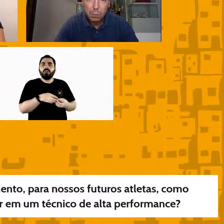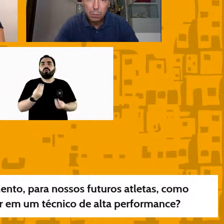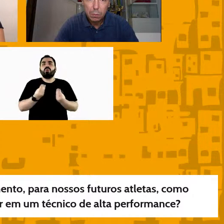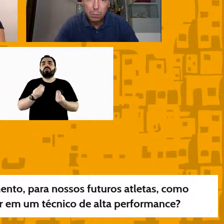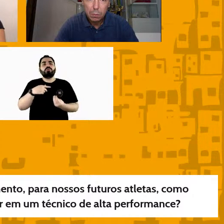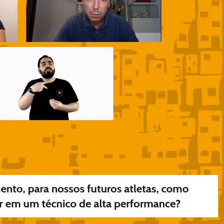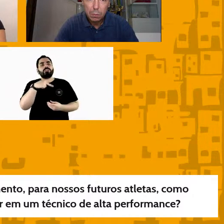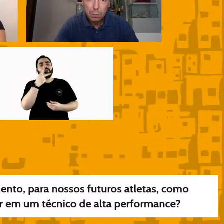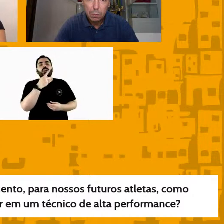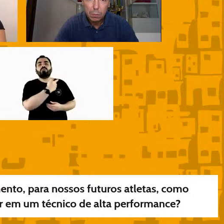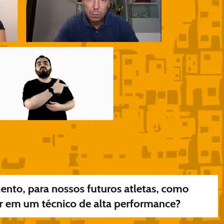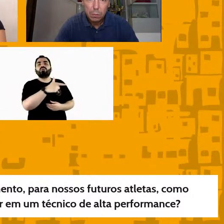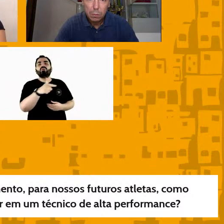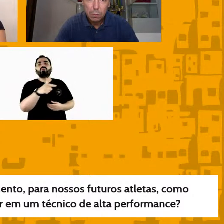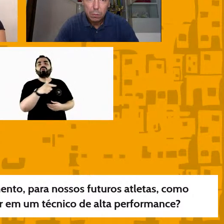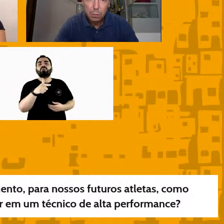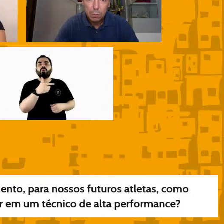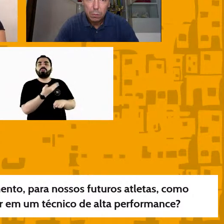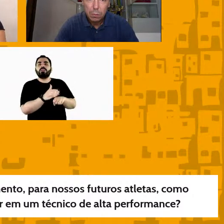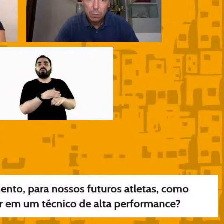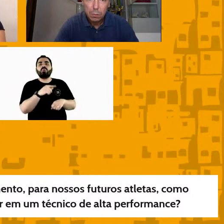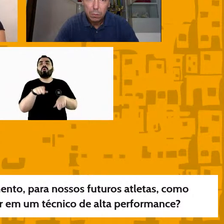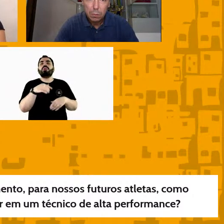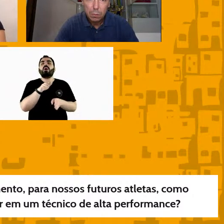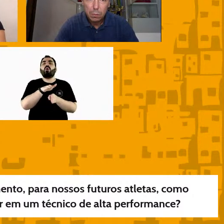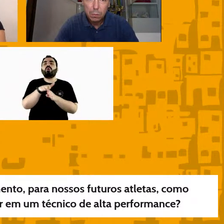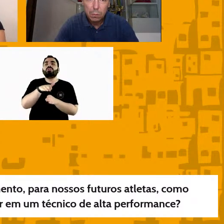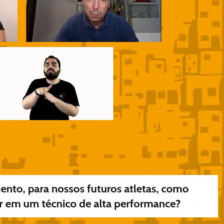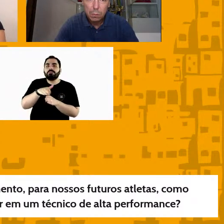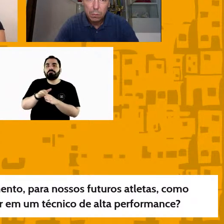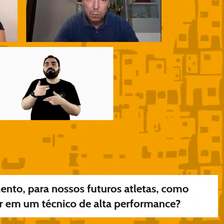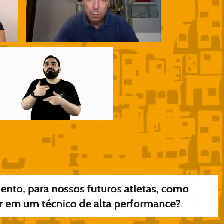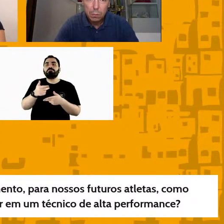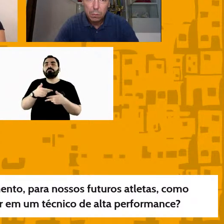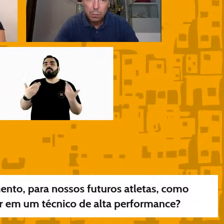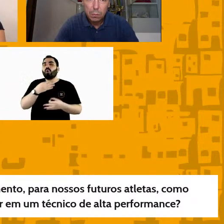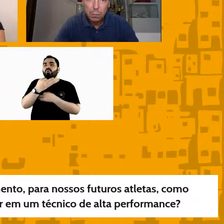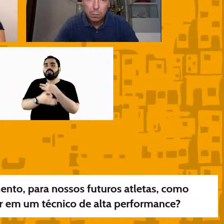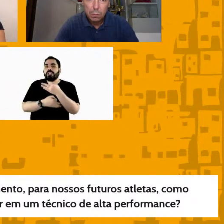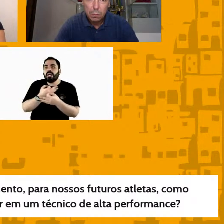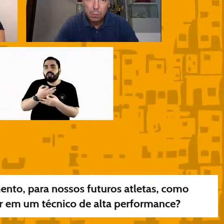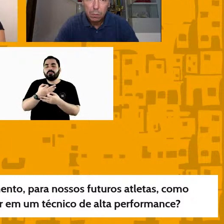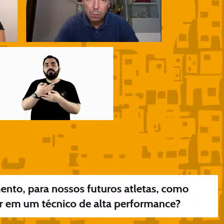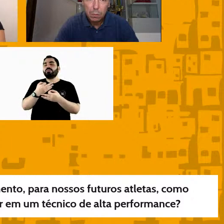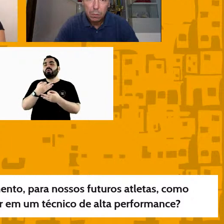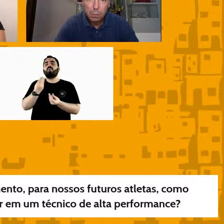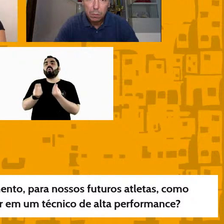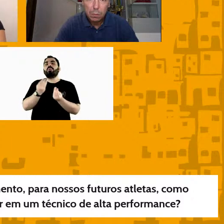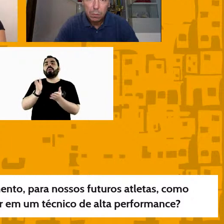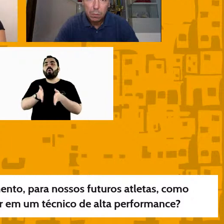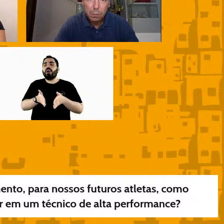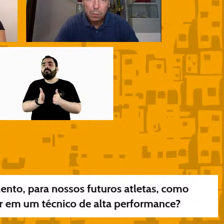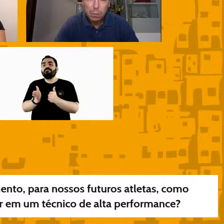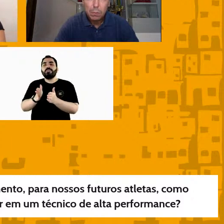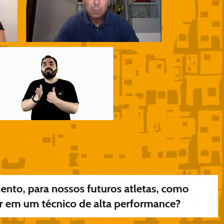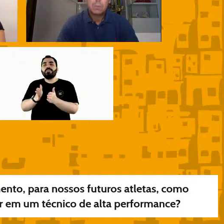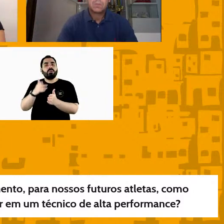são quais são os conselhos pensando em tudo isso que a está conversando qual que o caminho para chegar lá